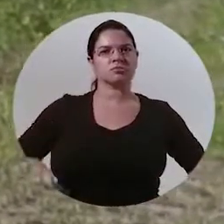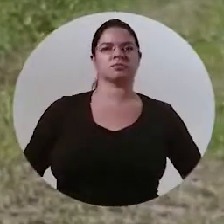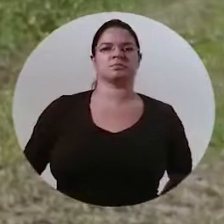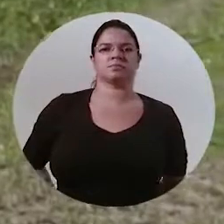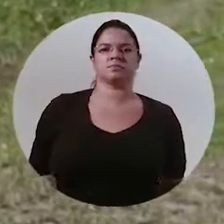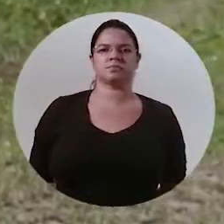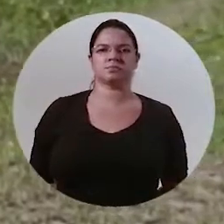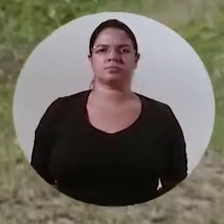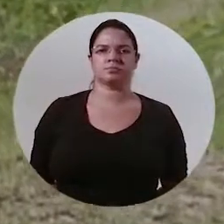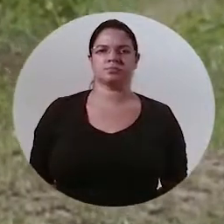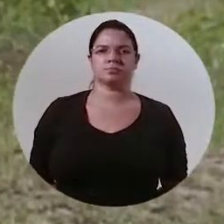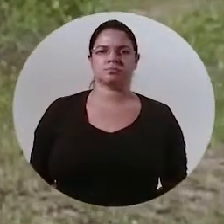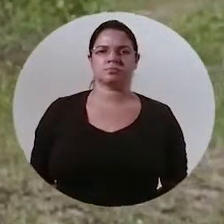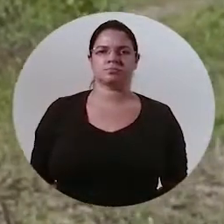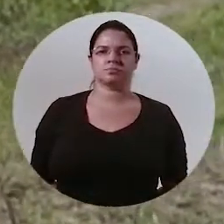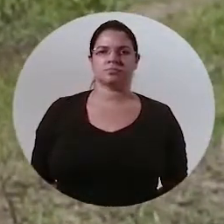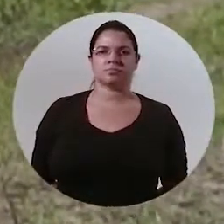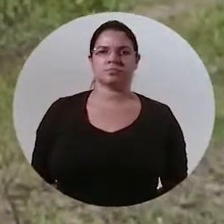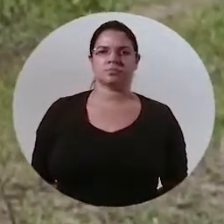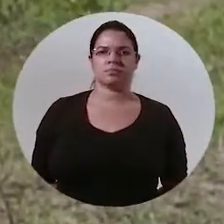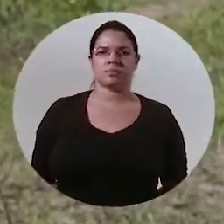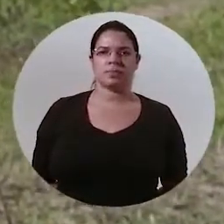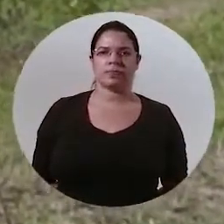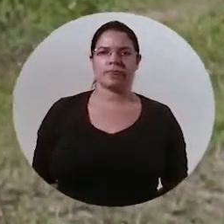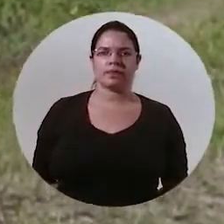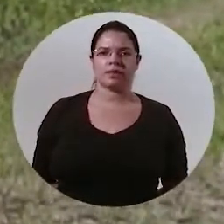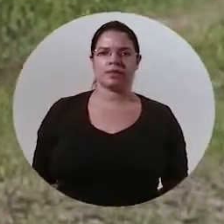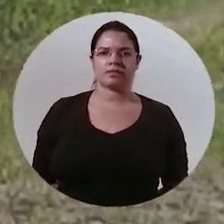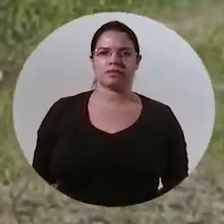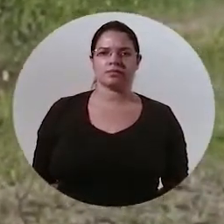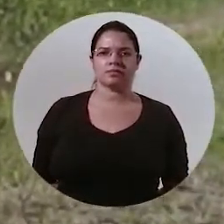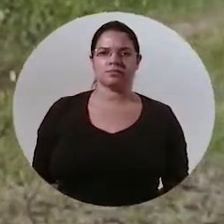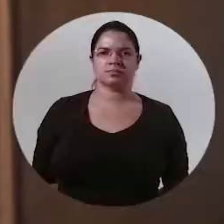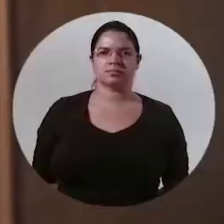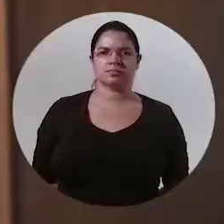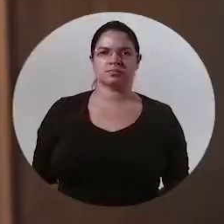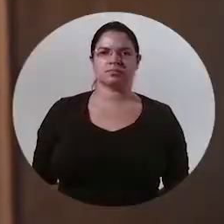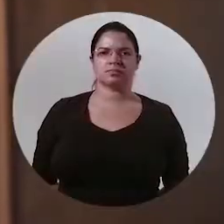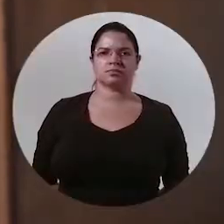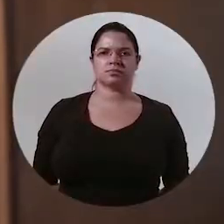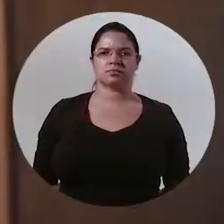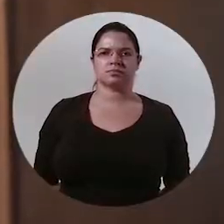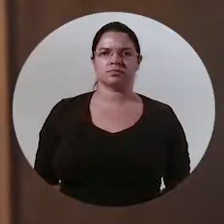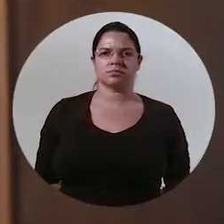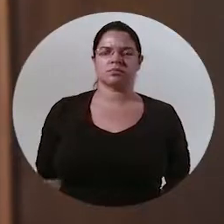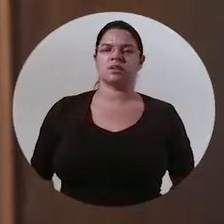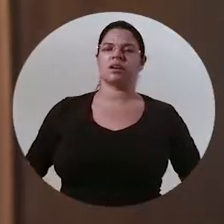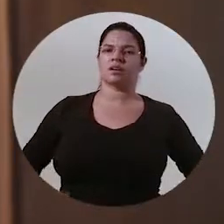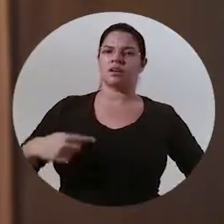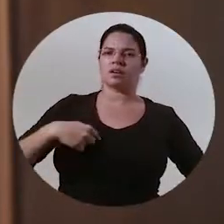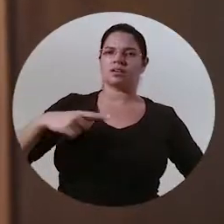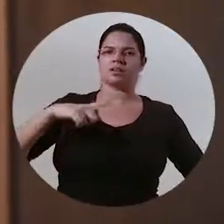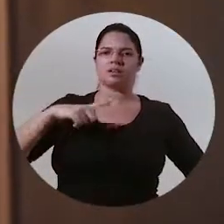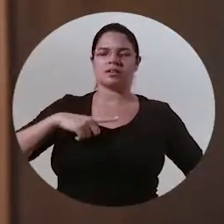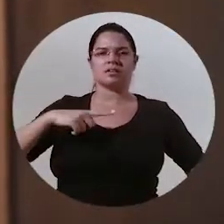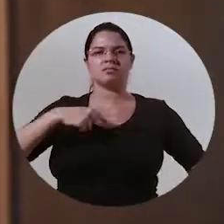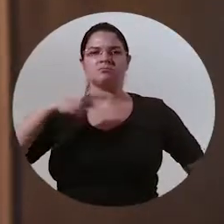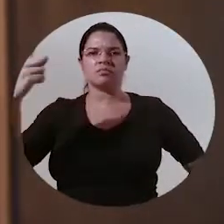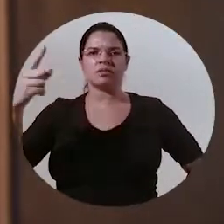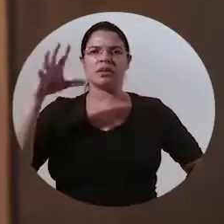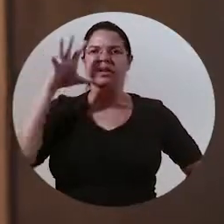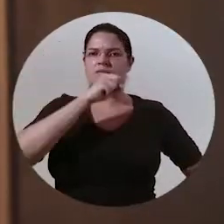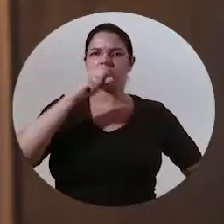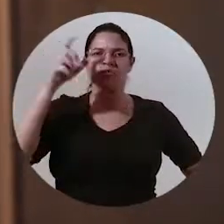continuamos Se eu tenho algum dinheiro no bolso é mais atendido